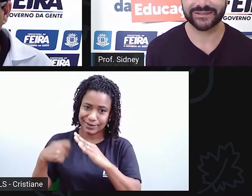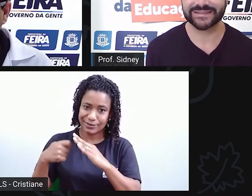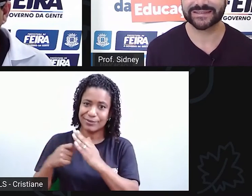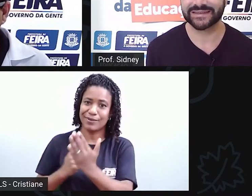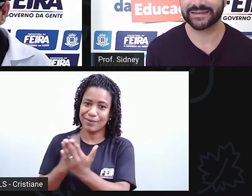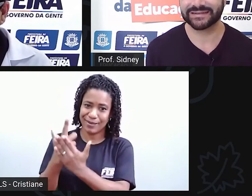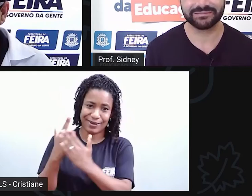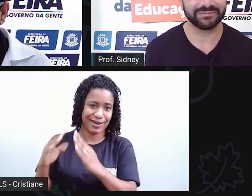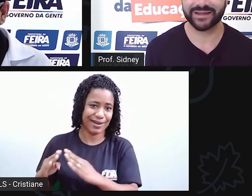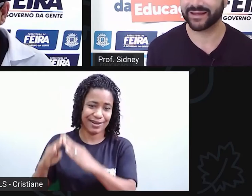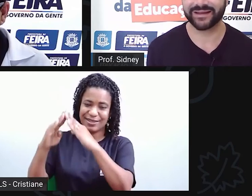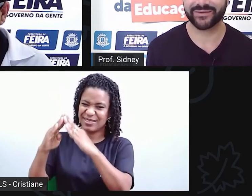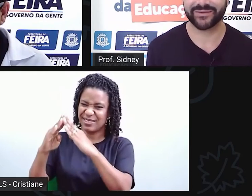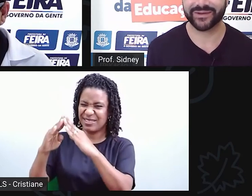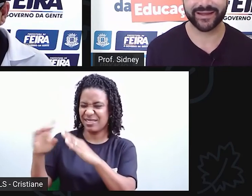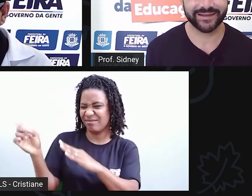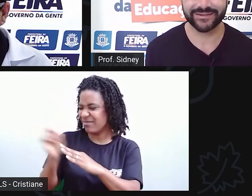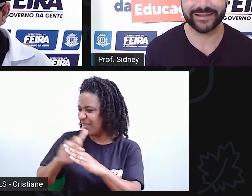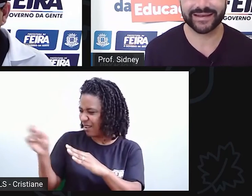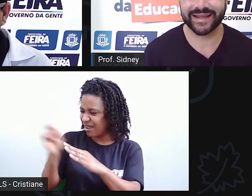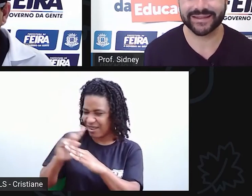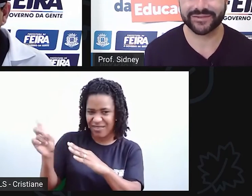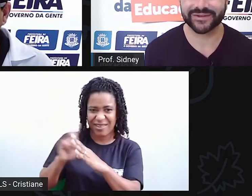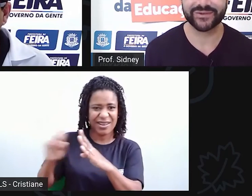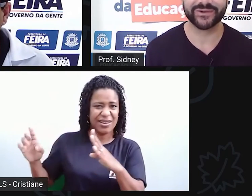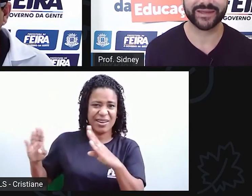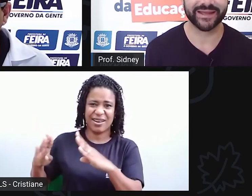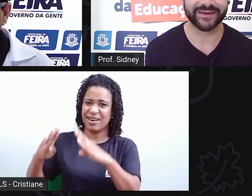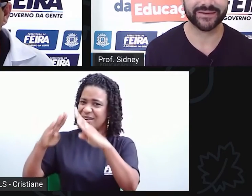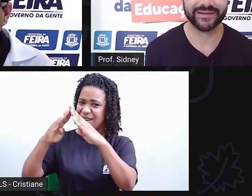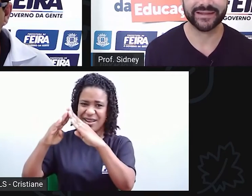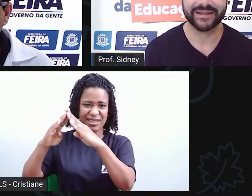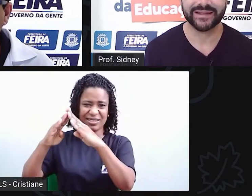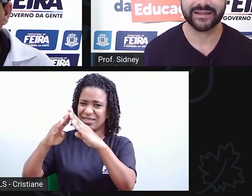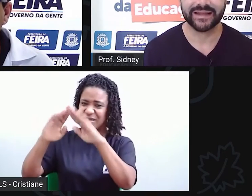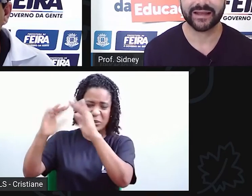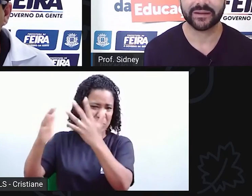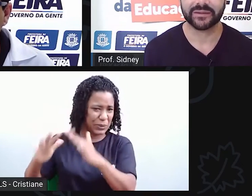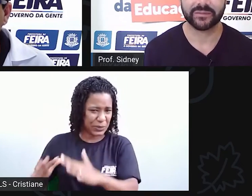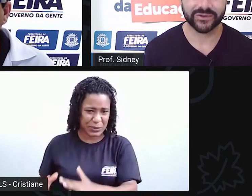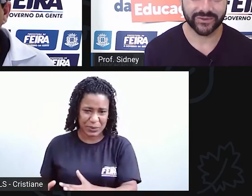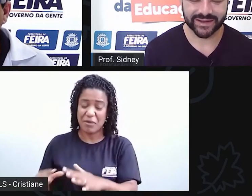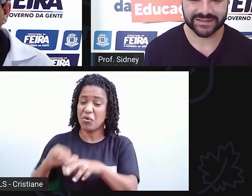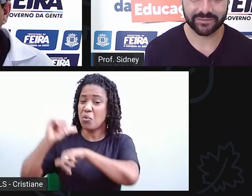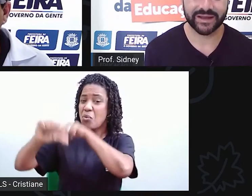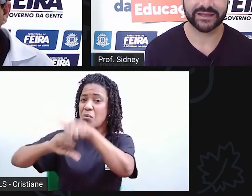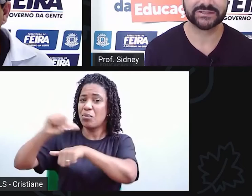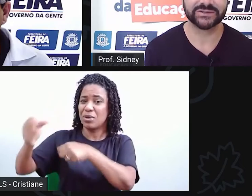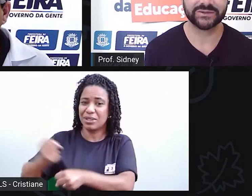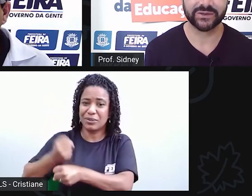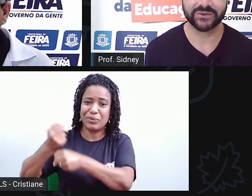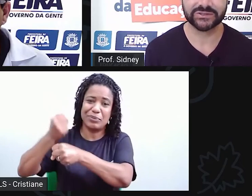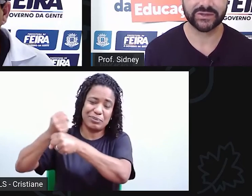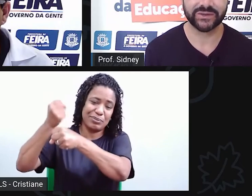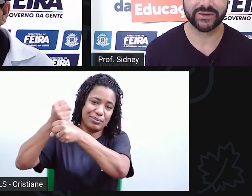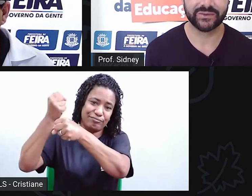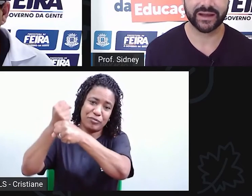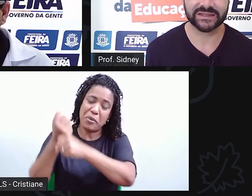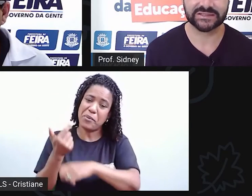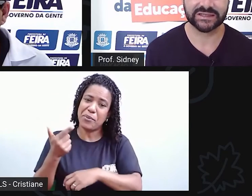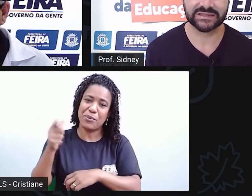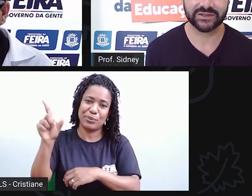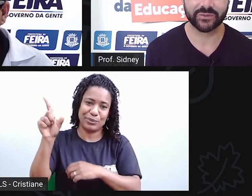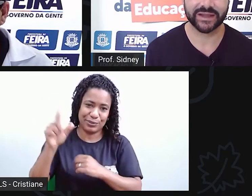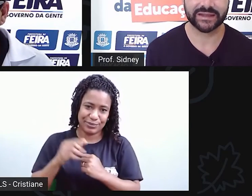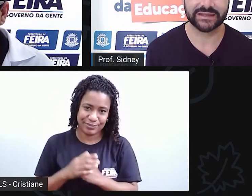comprou, lhe disse assim, não, é que não tem nada a ver com o que eu quero. Botou a casa abaixo e construiu